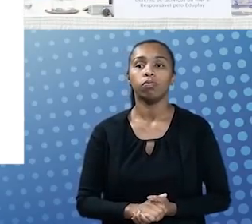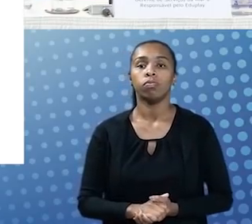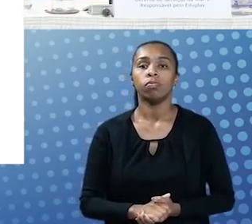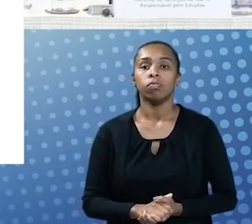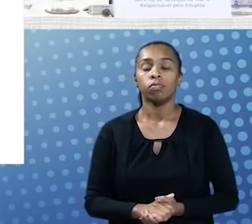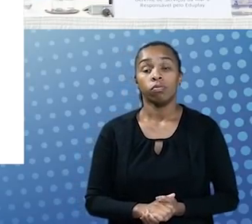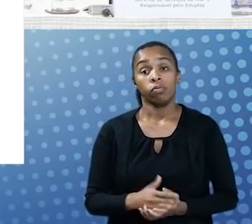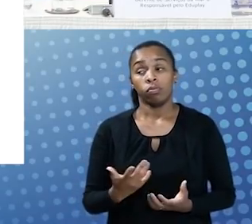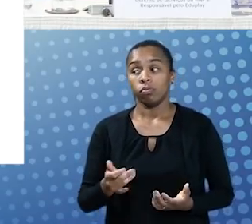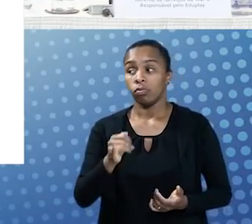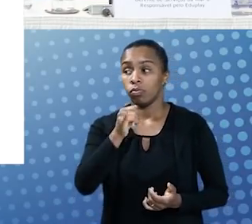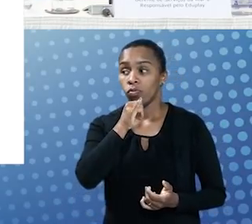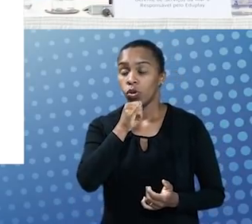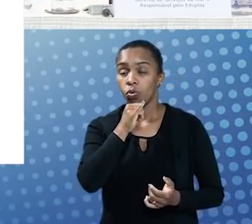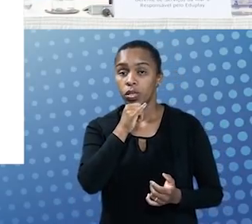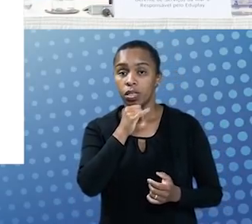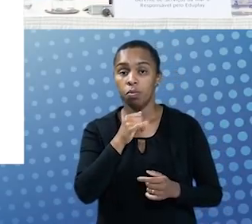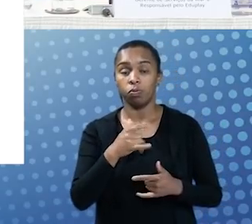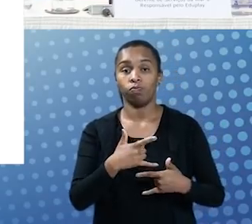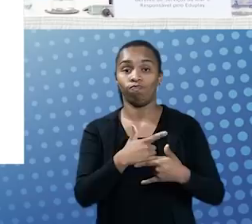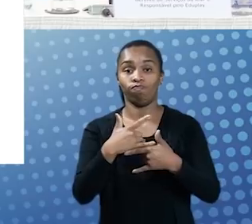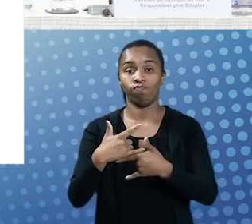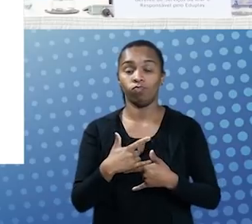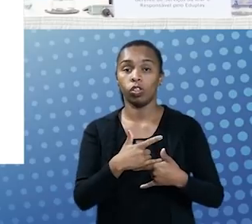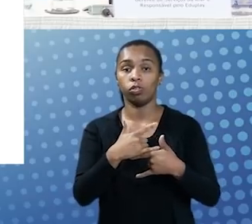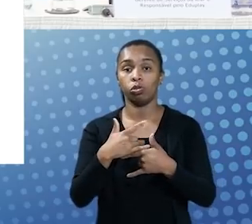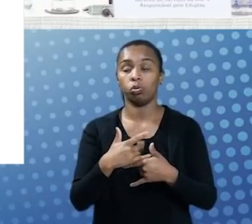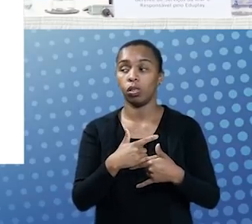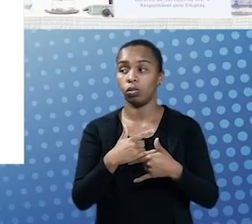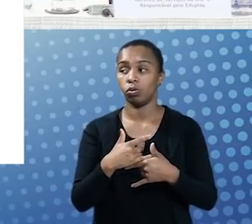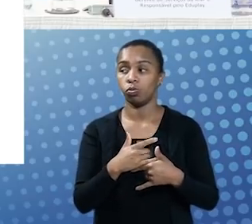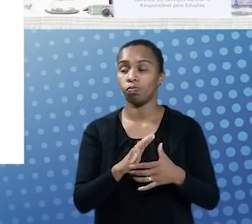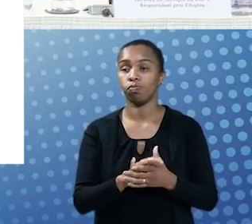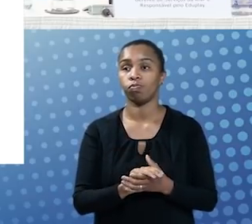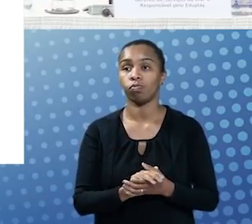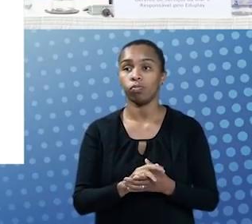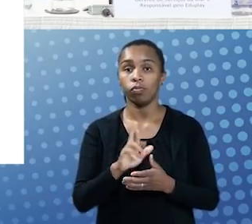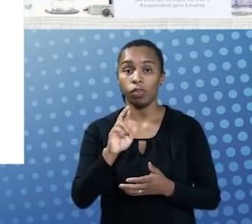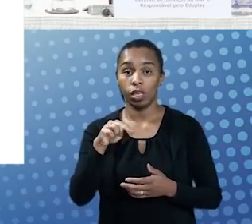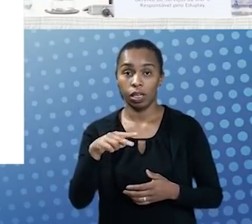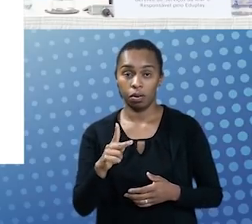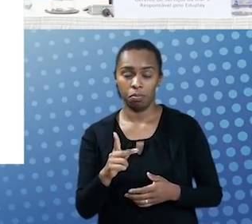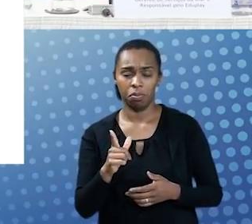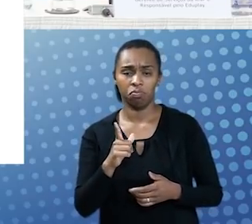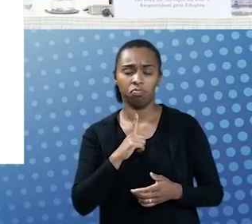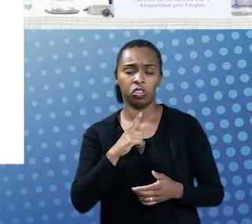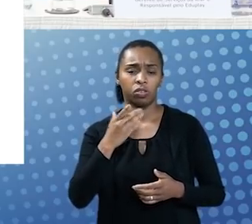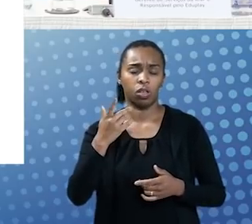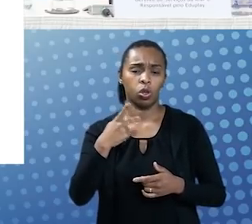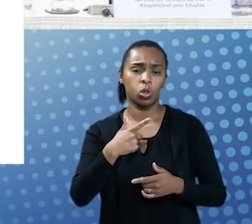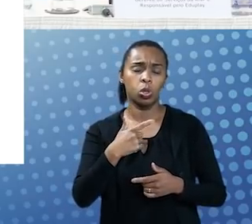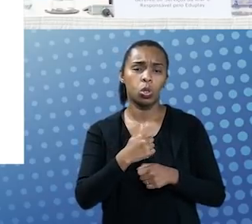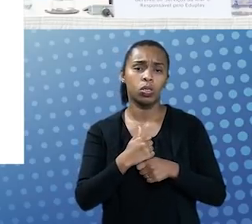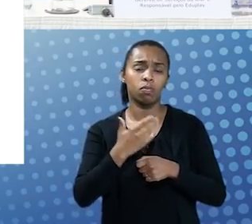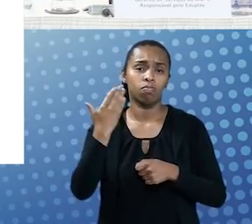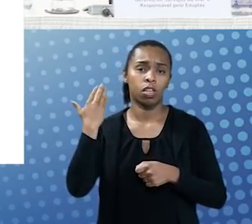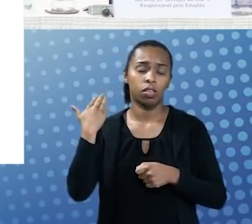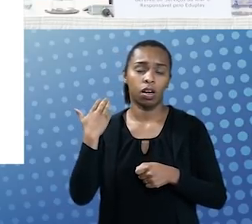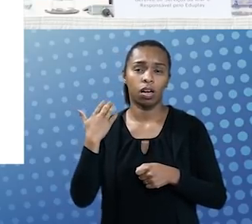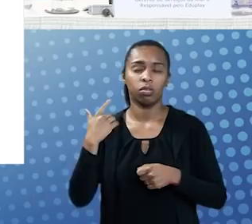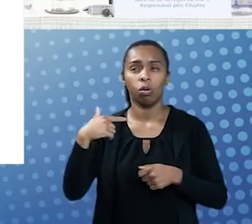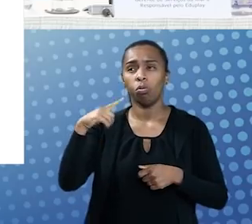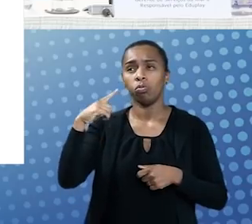esse aqui é um exemplo de uma videoaula. A RNP, ela tinha, há dois anos atrás, um outro serviço que também